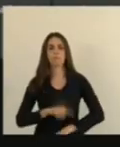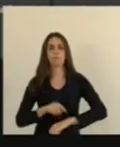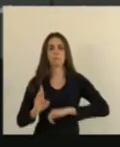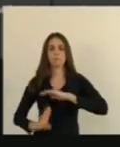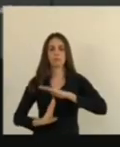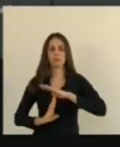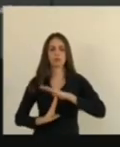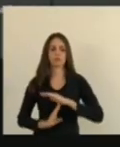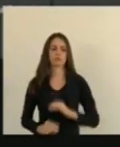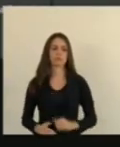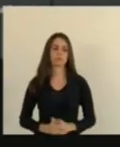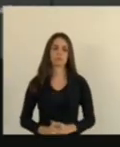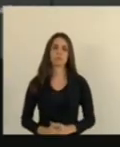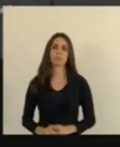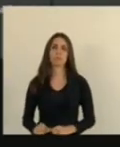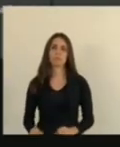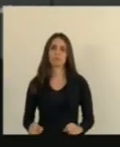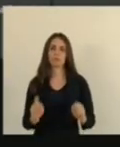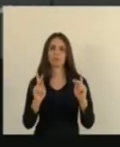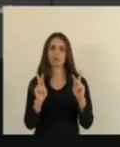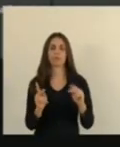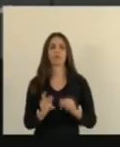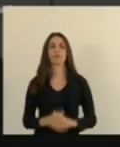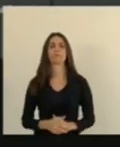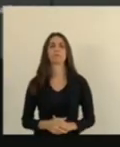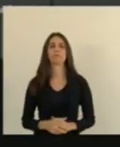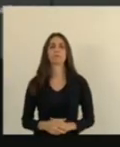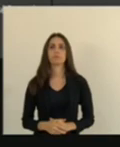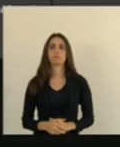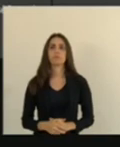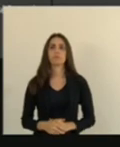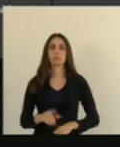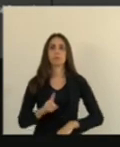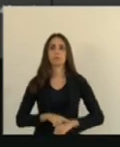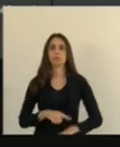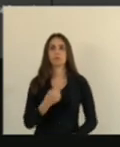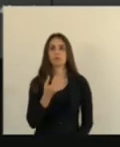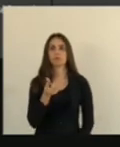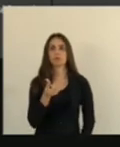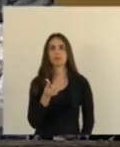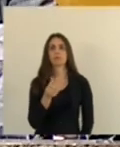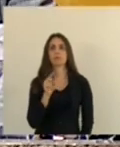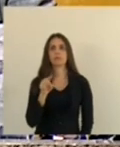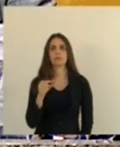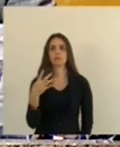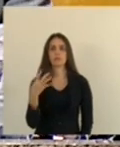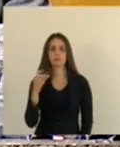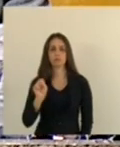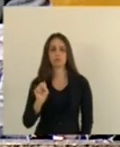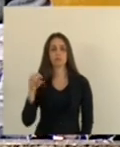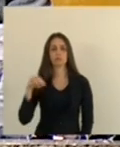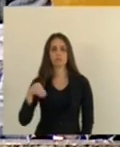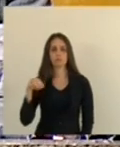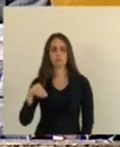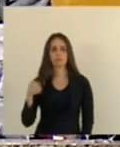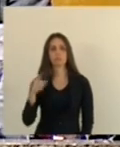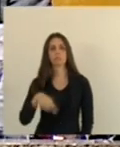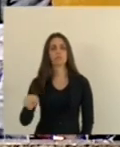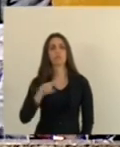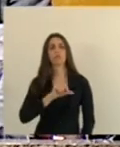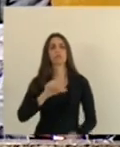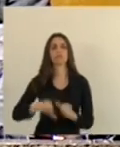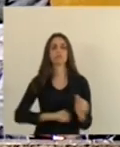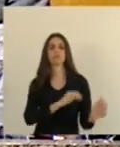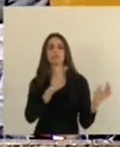Ok É regimental Agora 16 horas E 48 minutos Neste momento